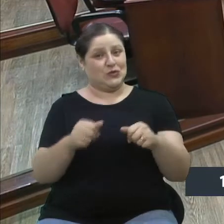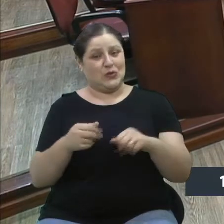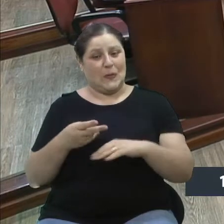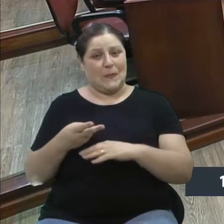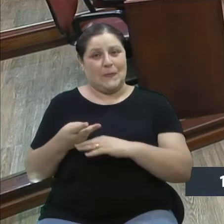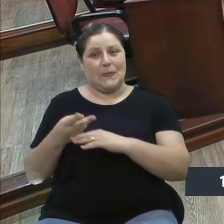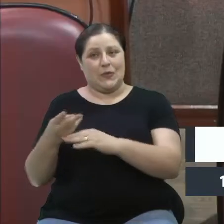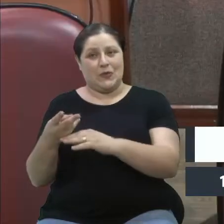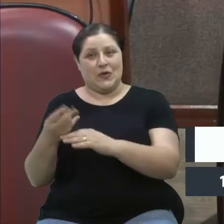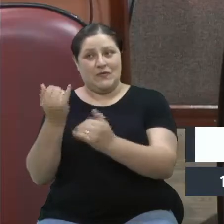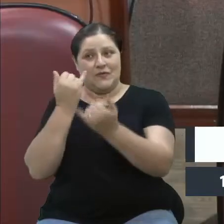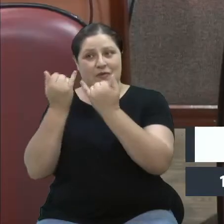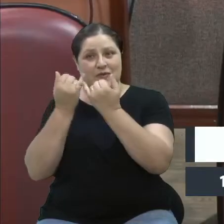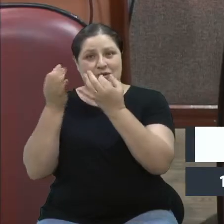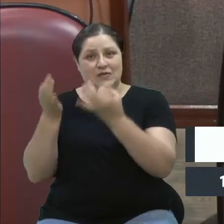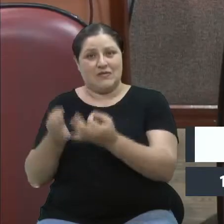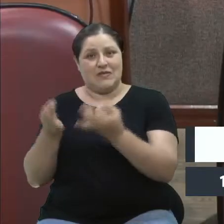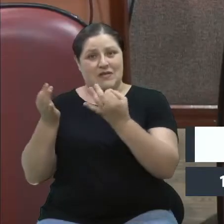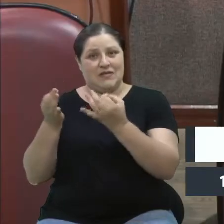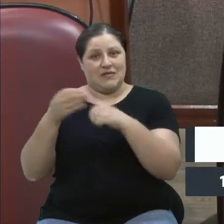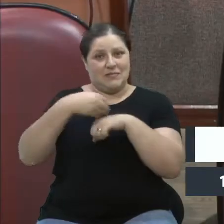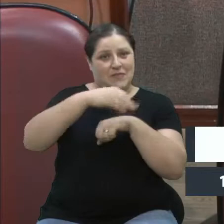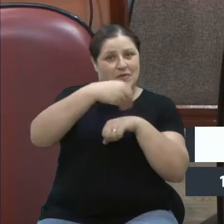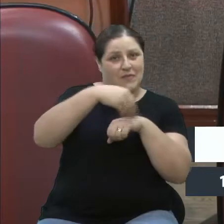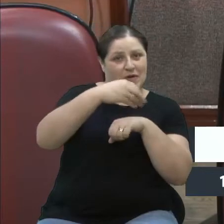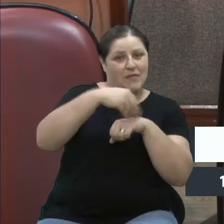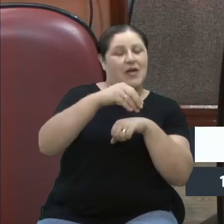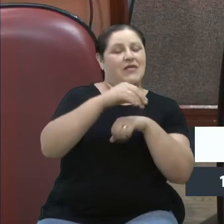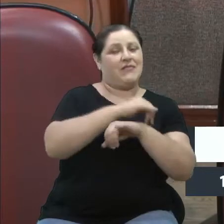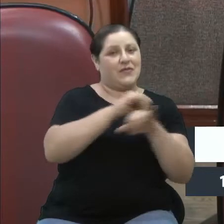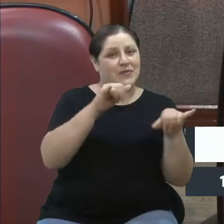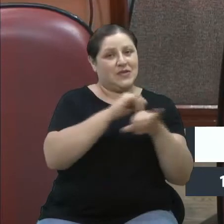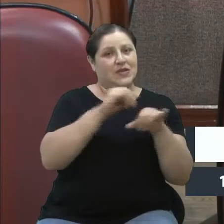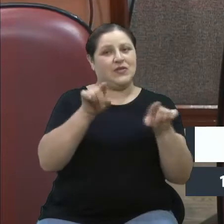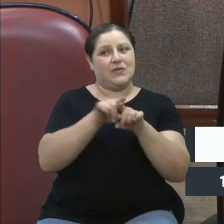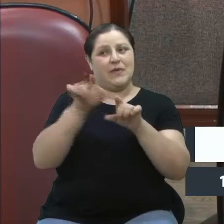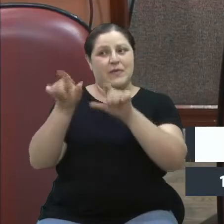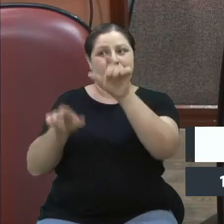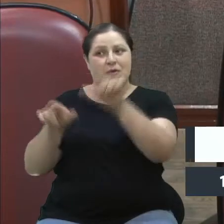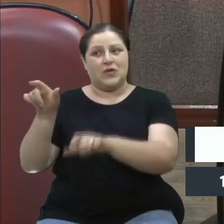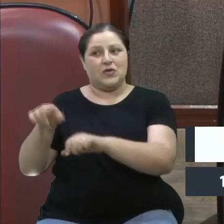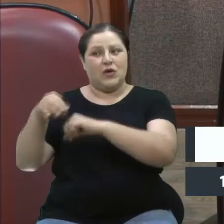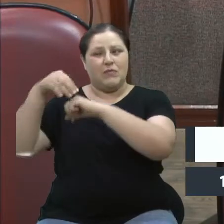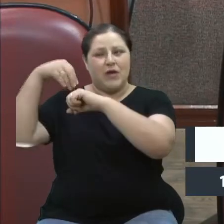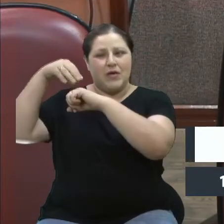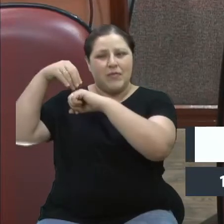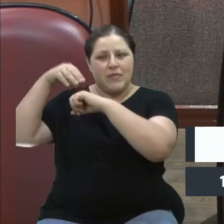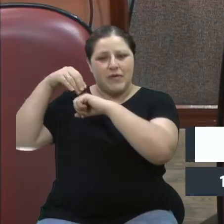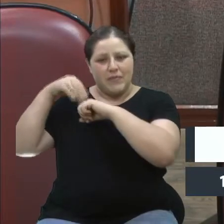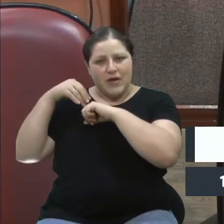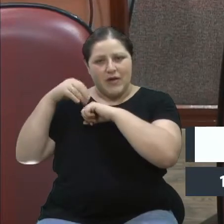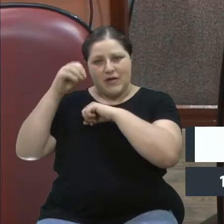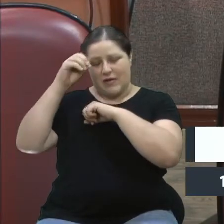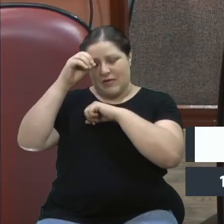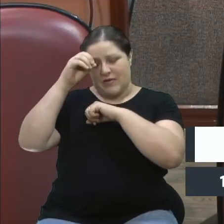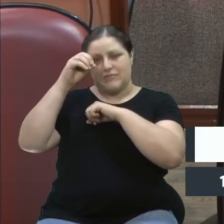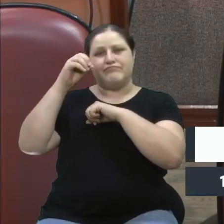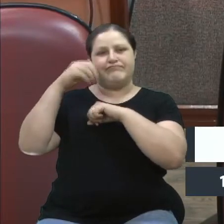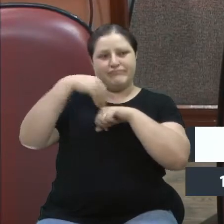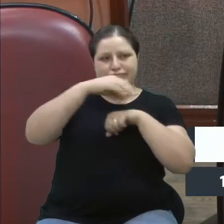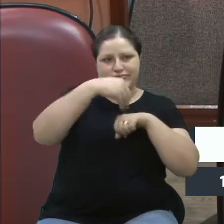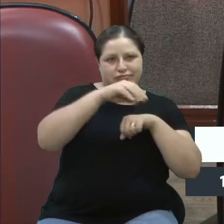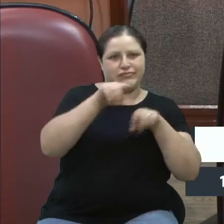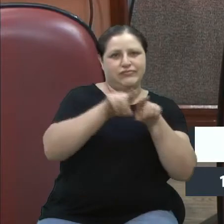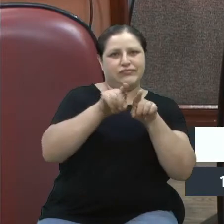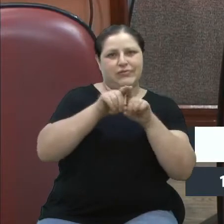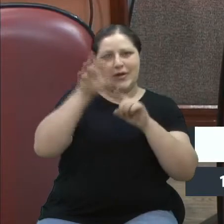informação correta, do trazer a informação correta, de buscar várias fontes do que a gente aprende no jornalismo, e o que a gente sem dúvida nenhuma exercita no Jornal do Almoço, a equipe